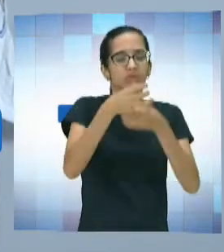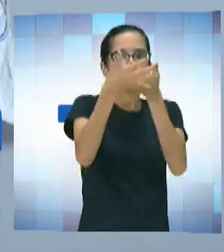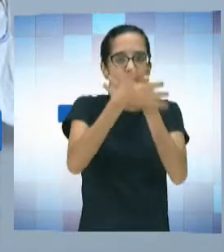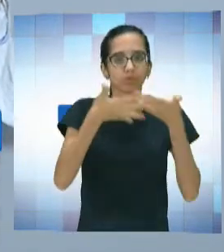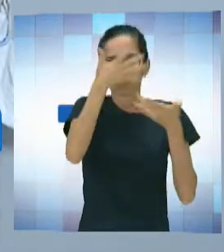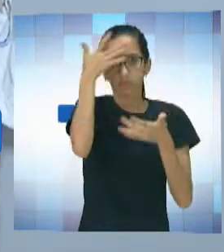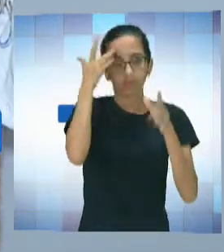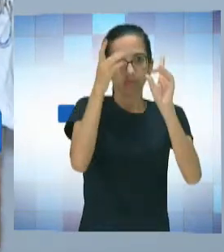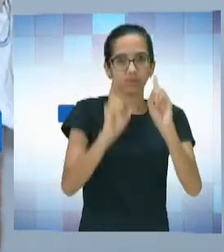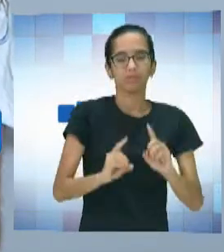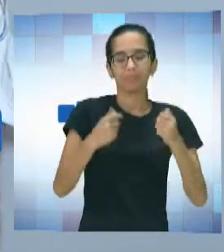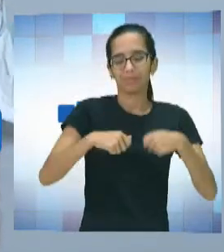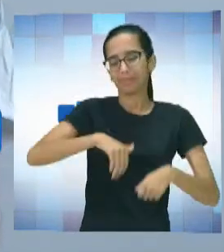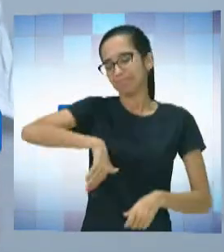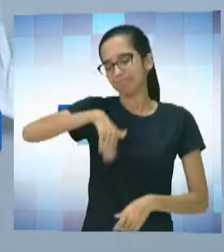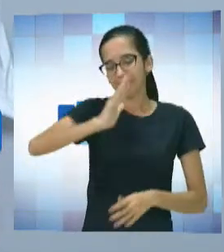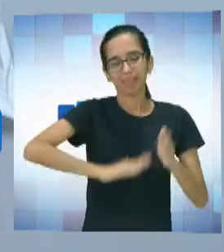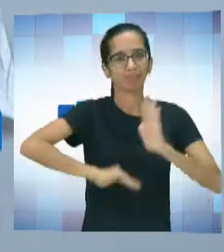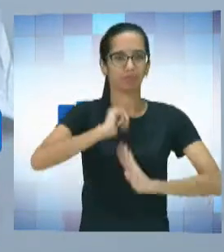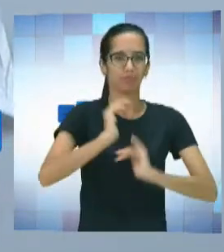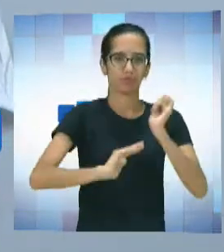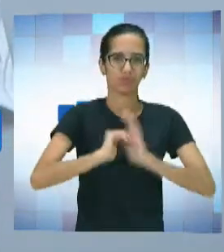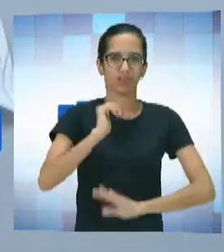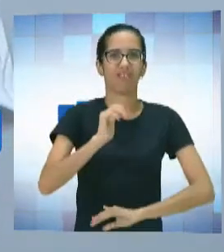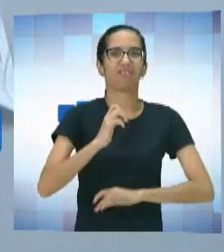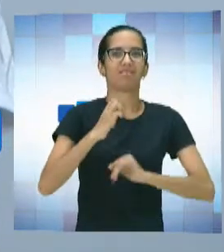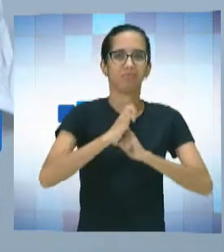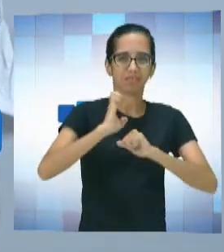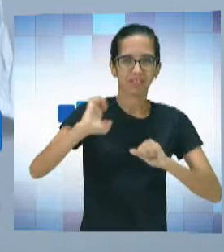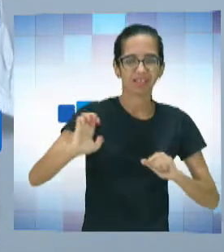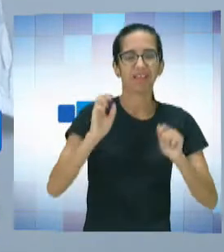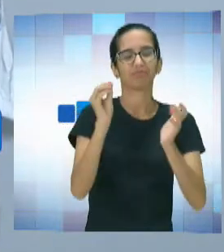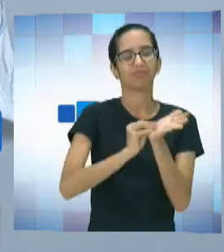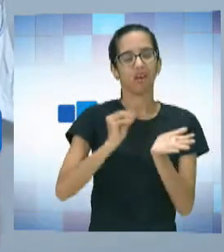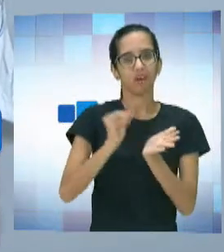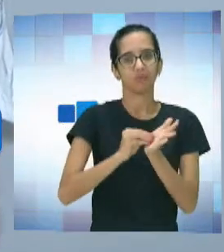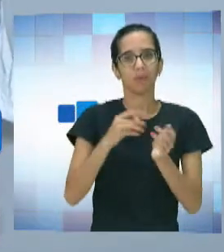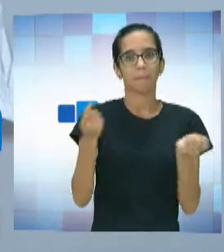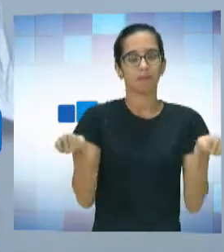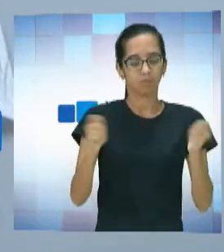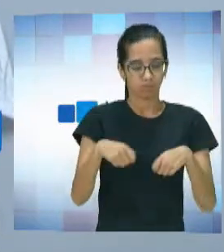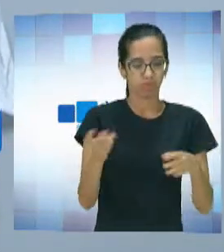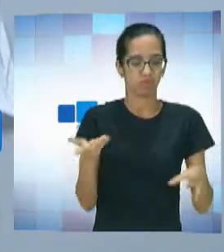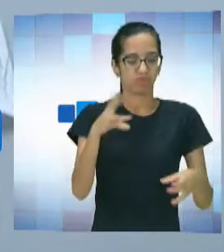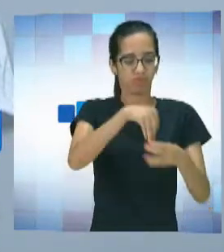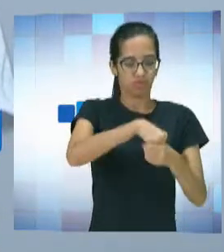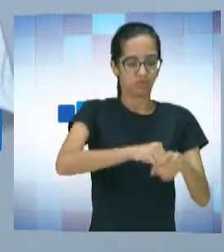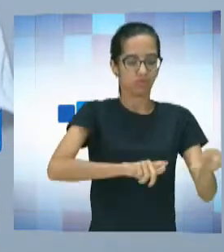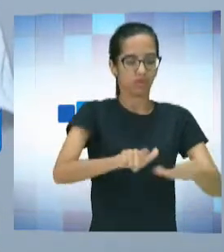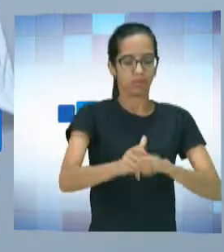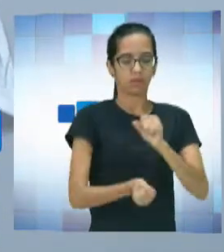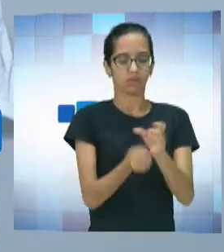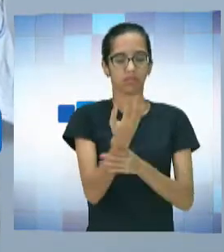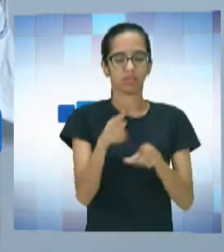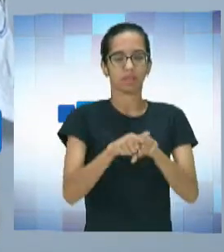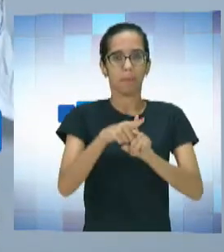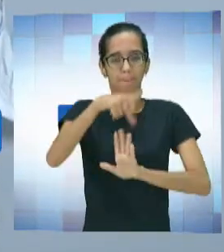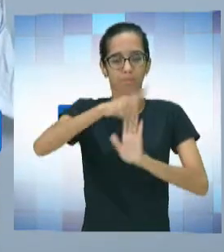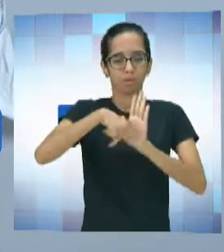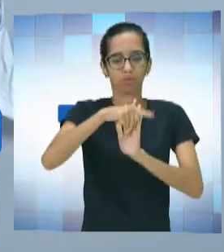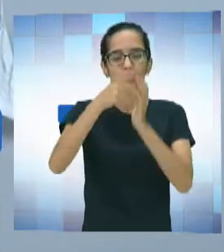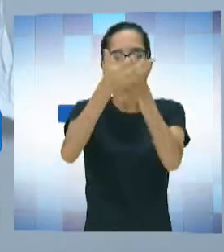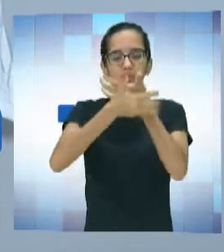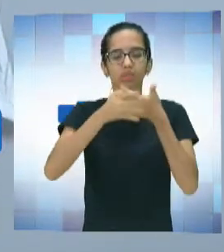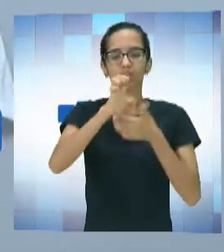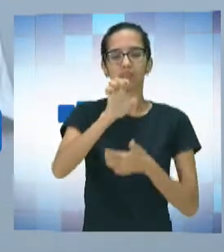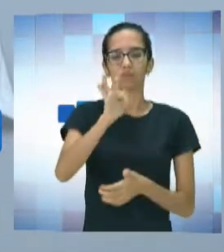precisamos mais ainda capacitar mais profissionais para que nós introduzamos dentro do campo de trabalho, né? E o projeto Música Eficiente, ele vem fazendo